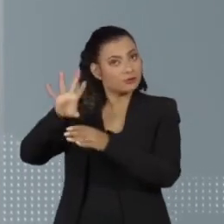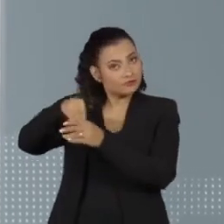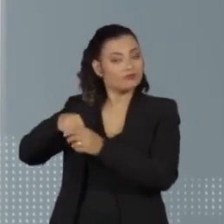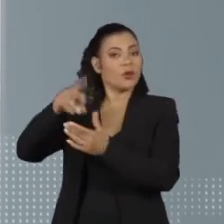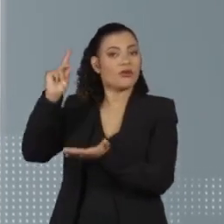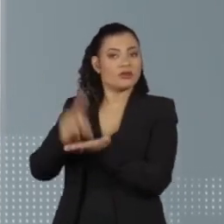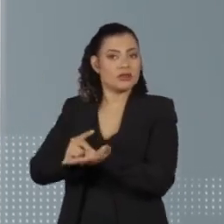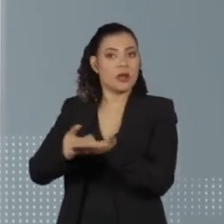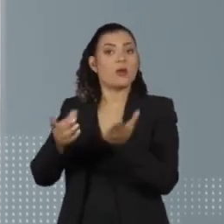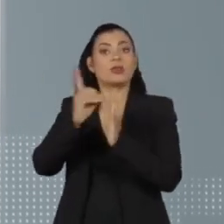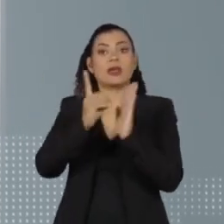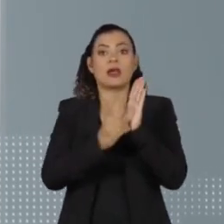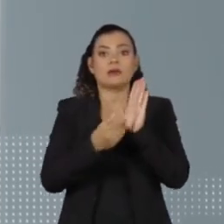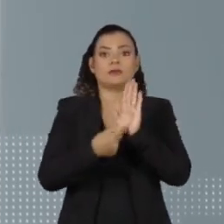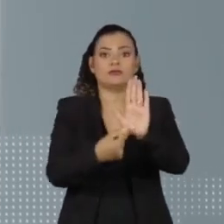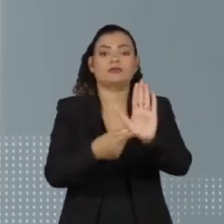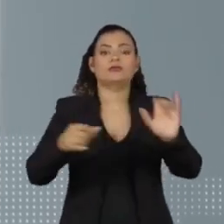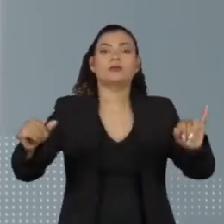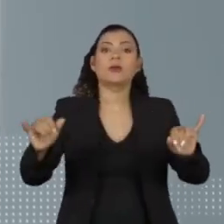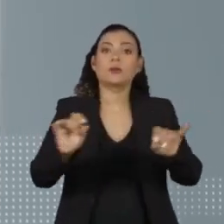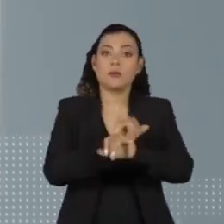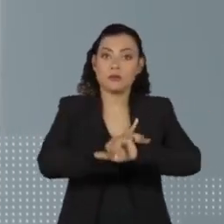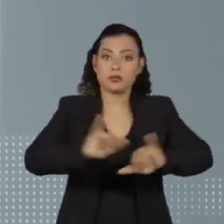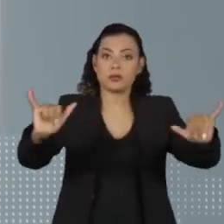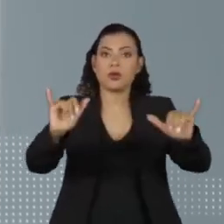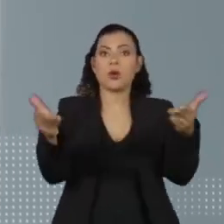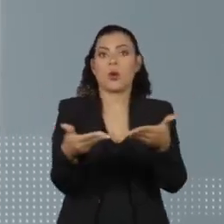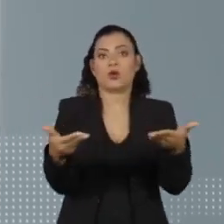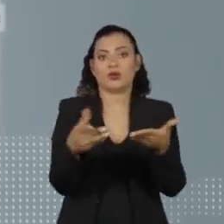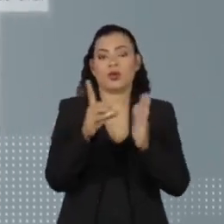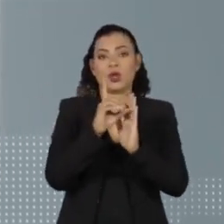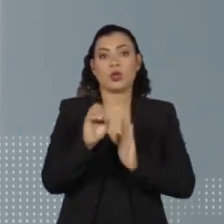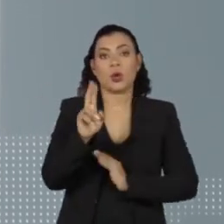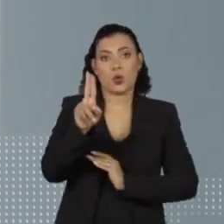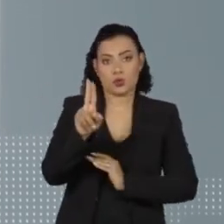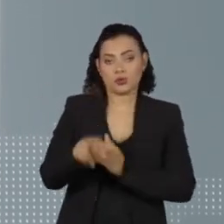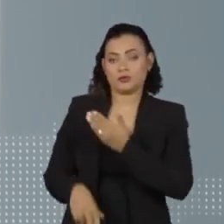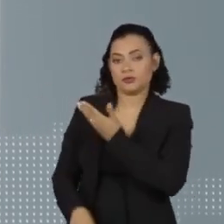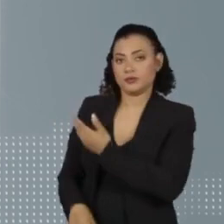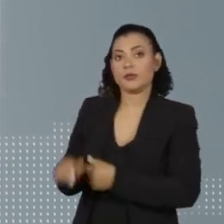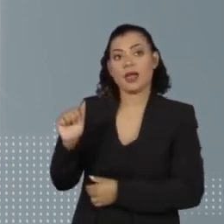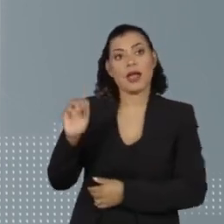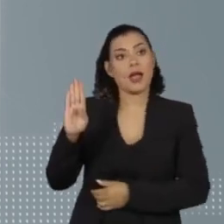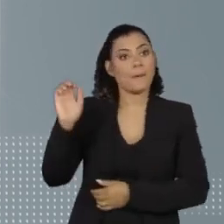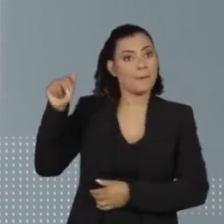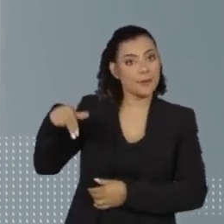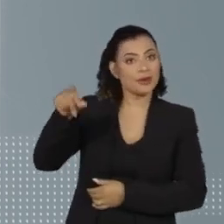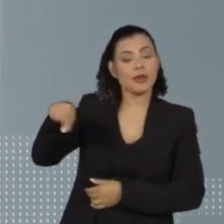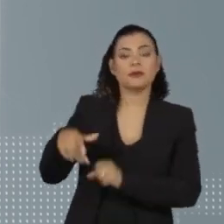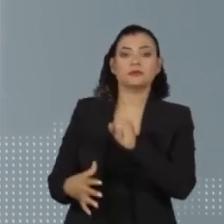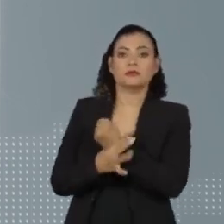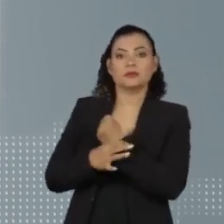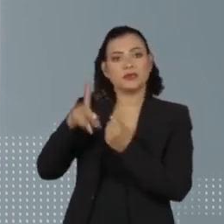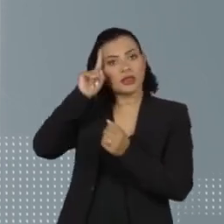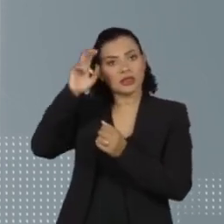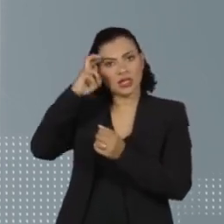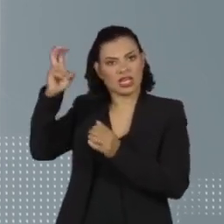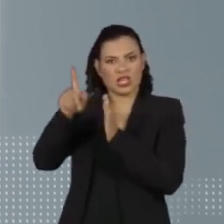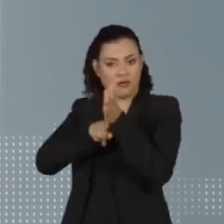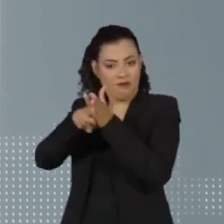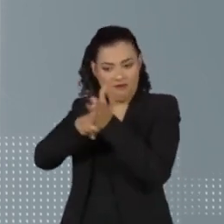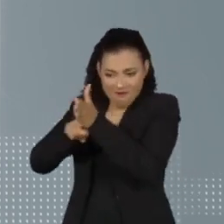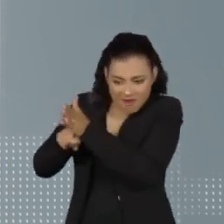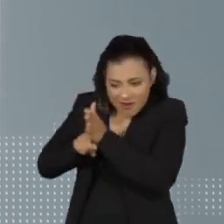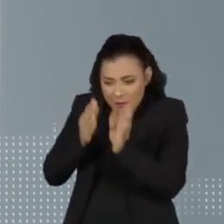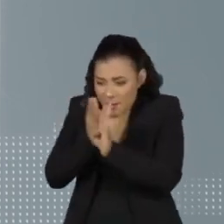foi oficializada por decreto publicado hoje no Diário Oficial. A partir de agora, a ABIN, que é responsável pelo serviço de inteligência do país,